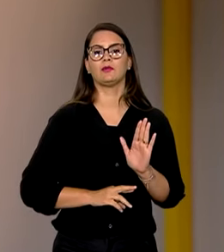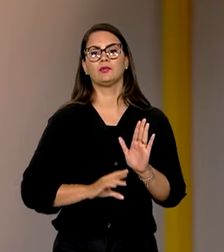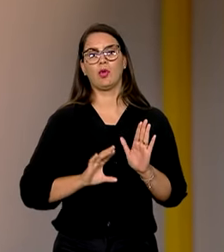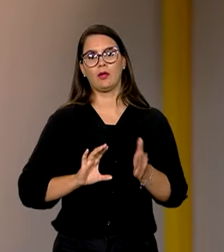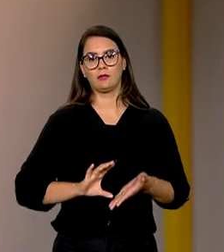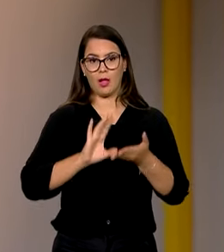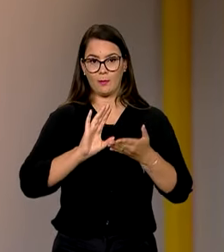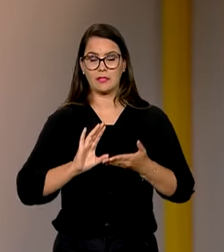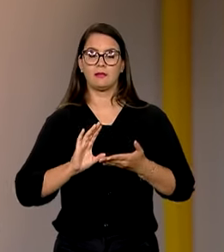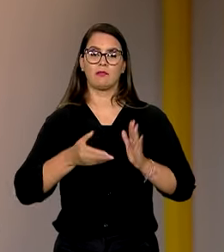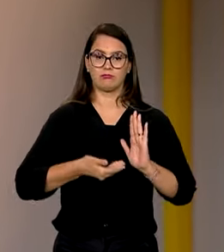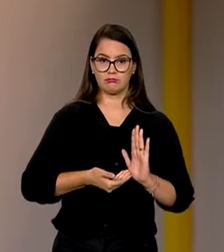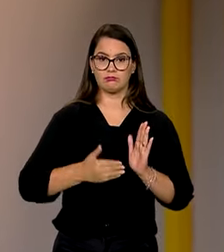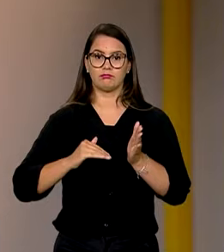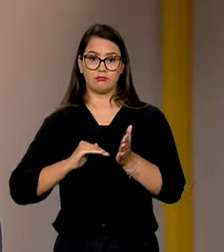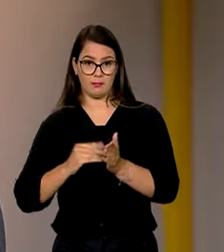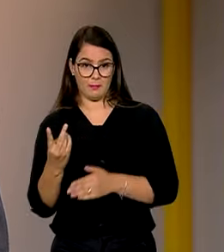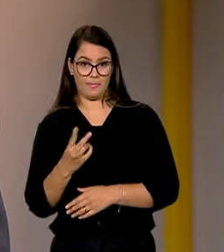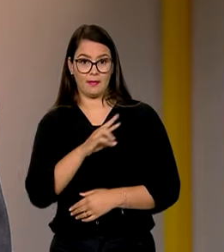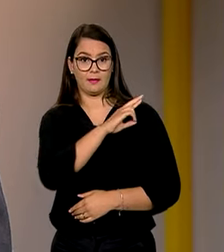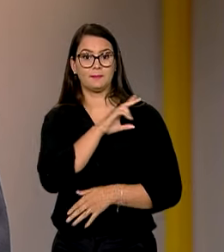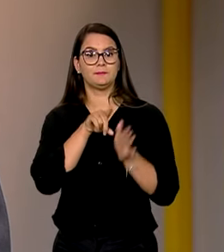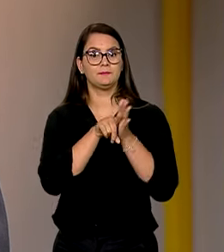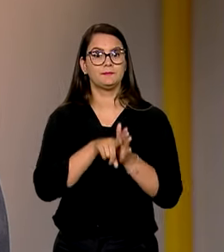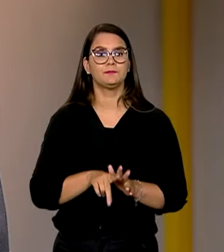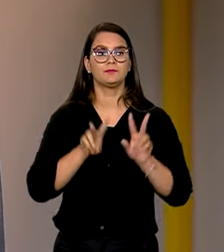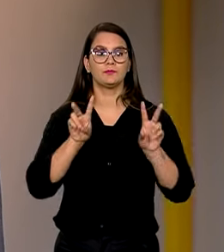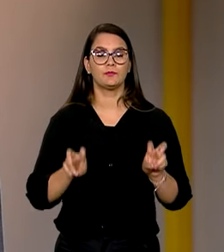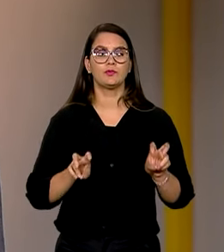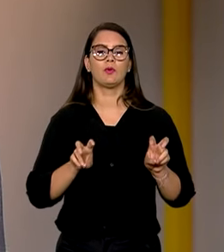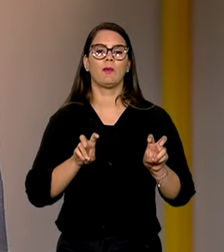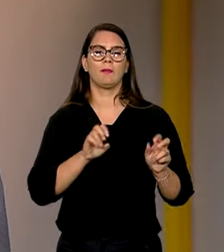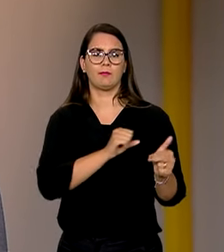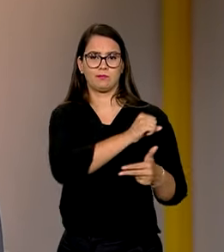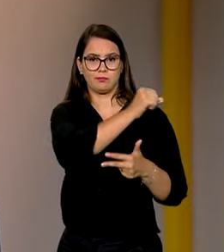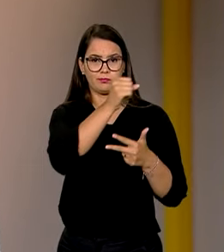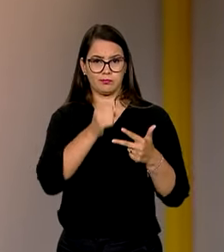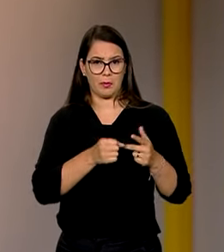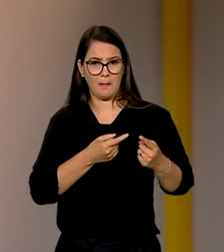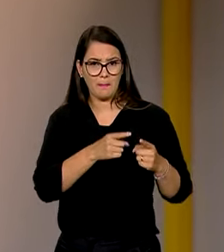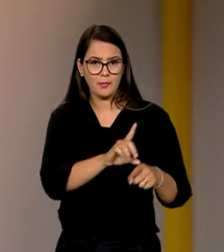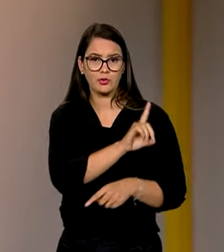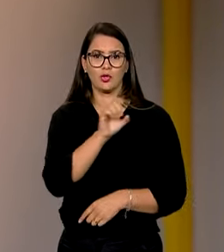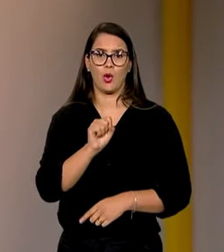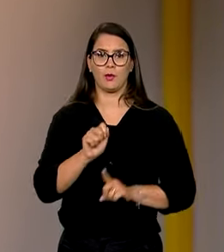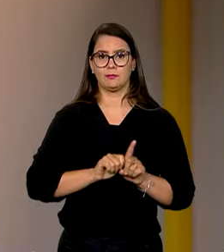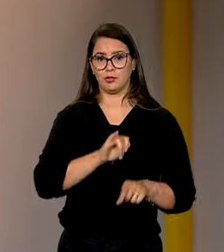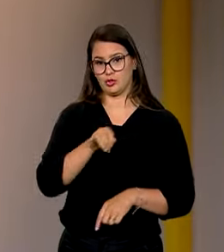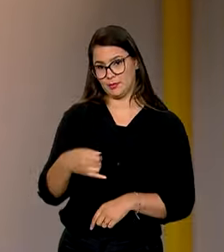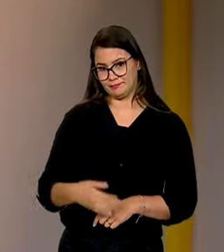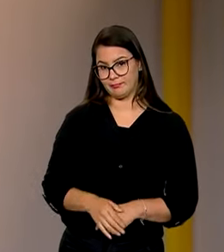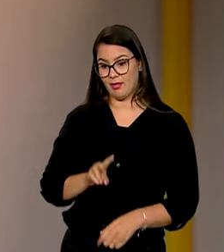Mista de Inquérito responsável pela investigação dos ataques às sedes dos três poderes no dia 8 de janeiro.